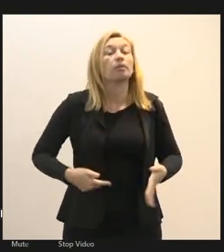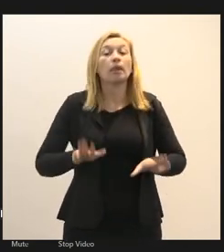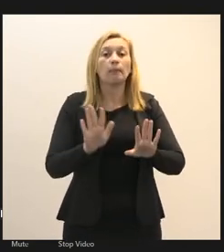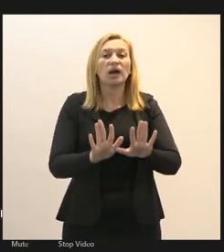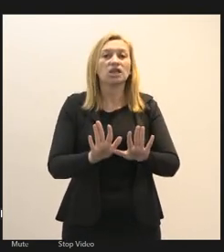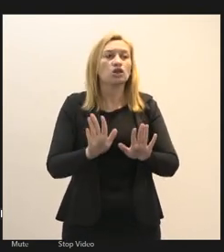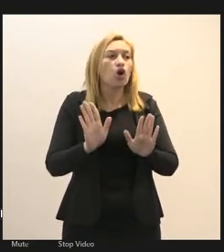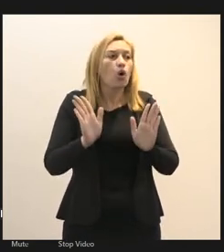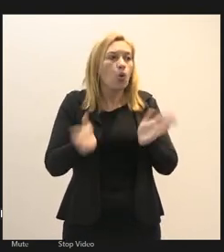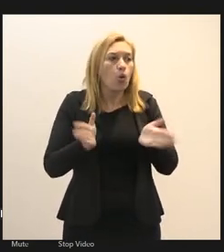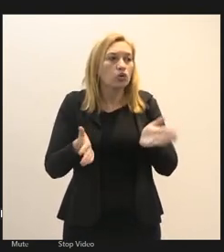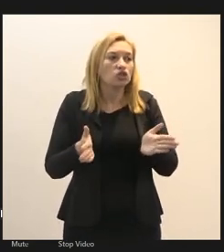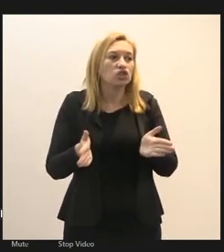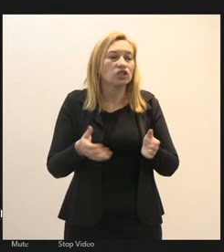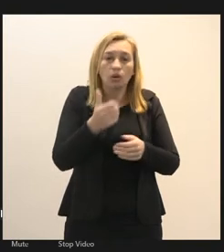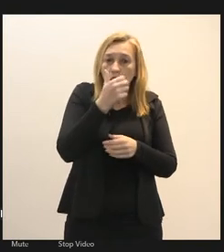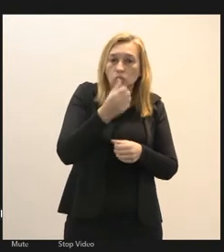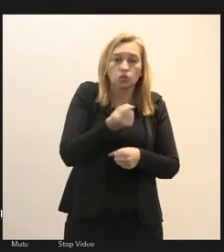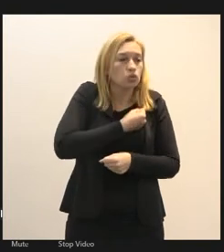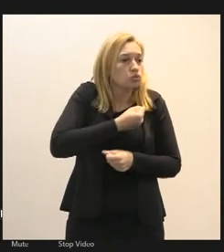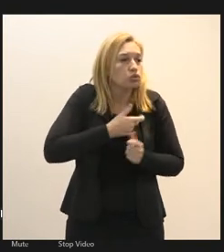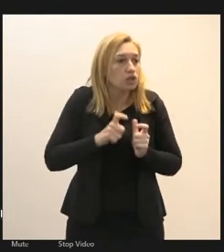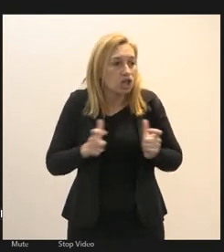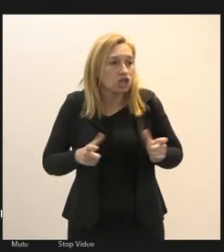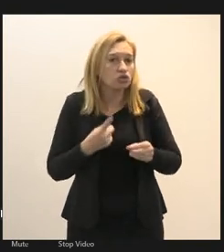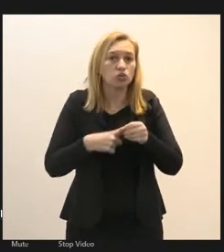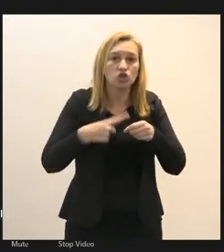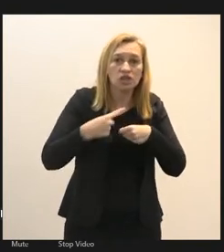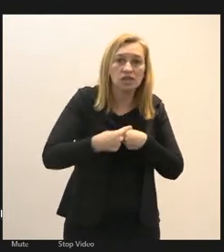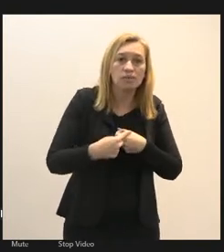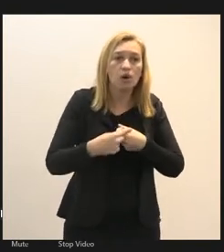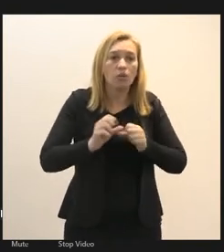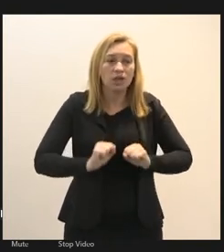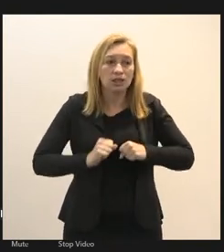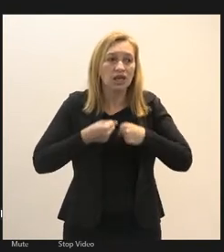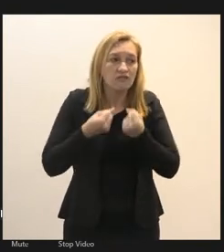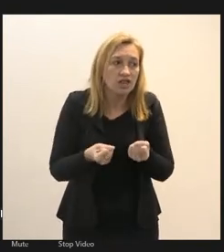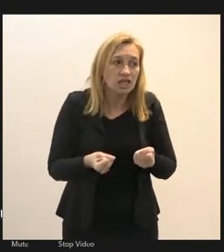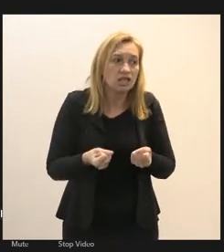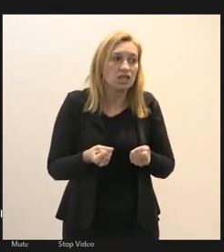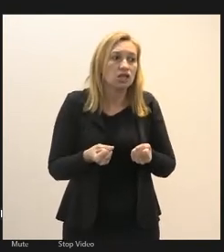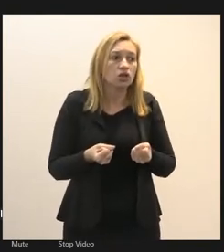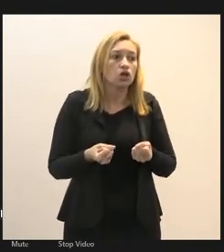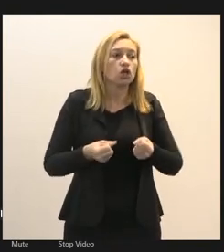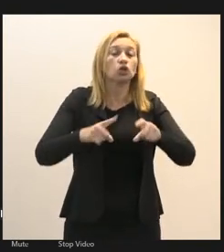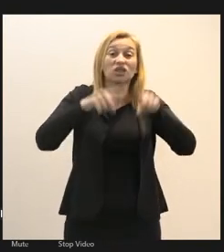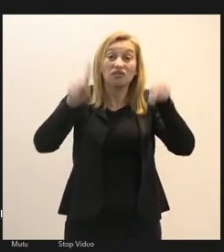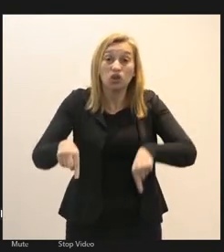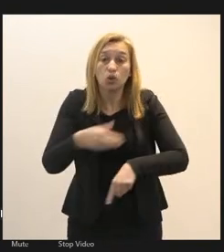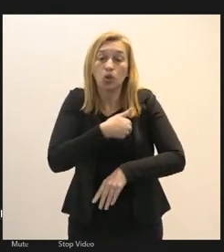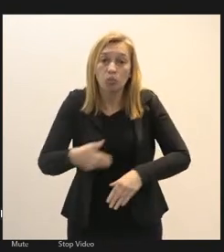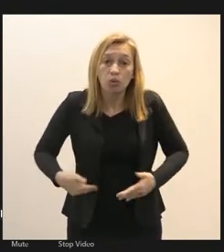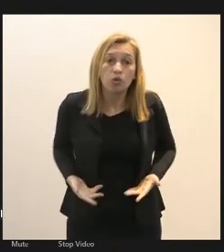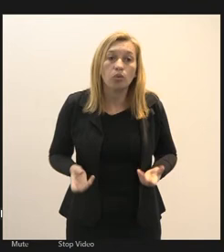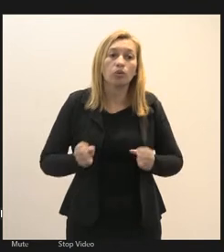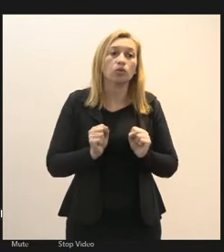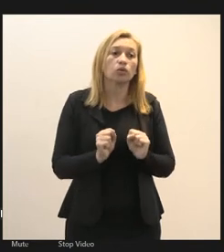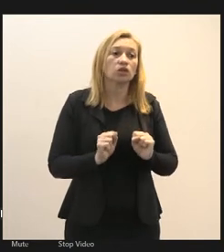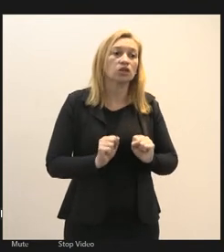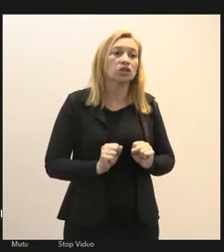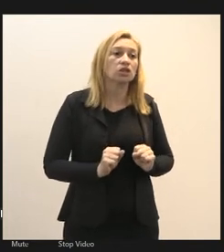essa demanda municipal por defesa dos servidores por defesa do